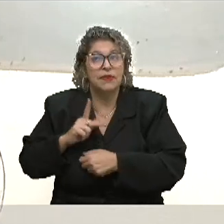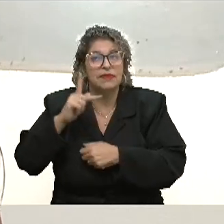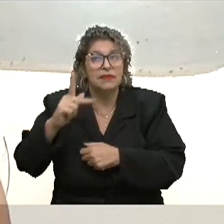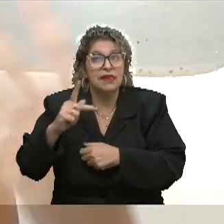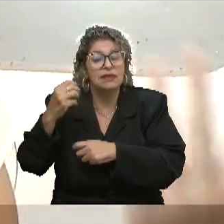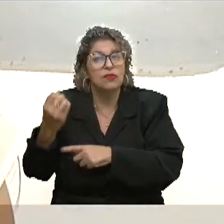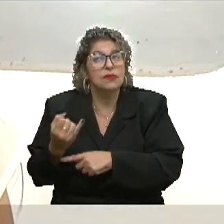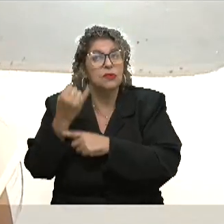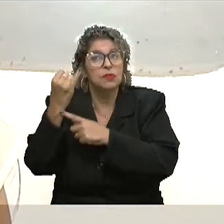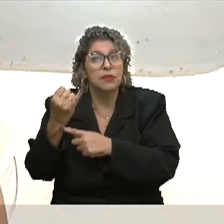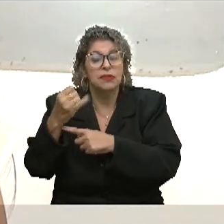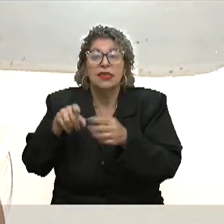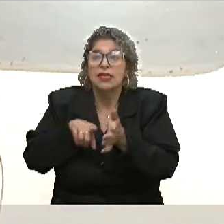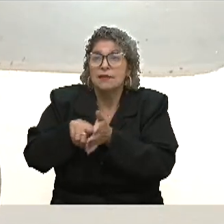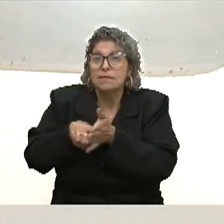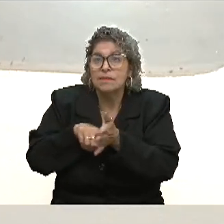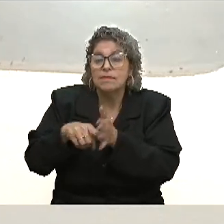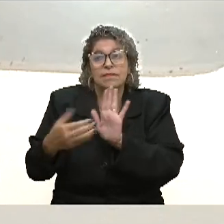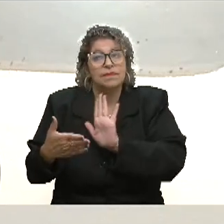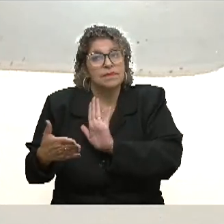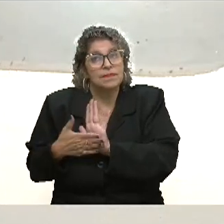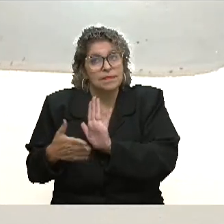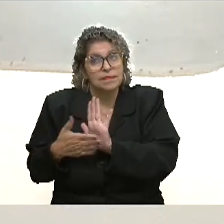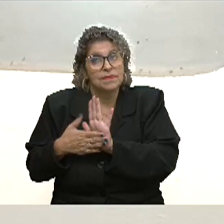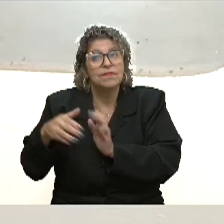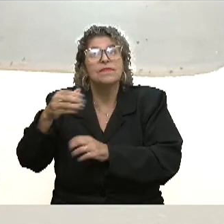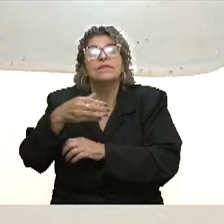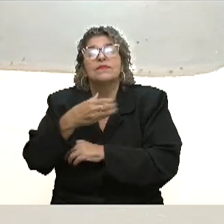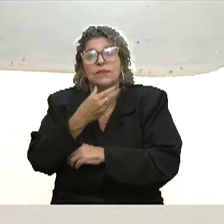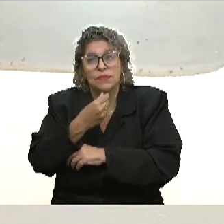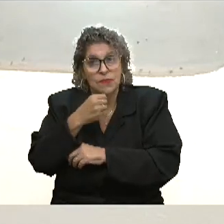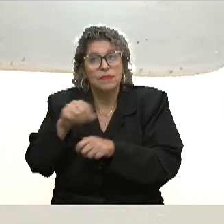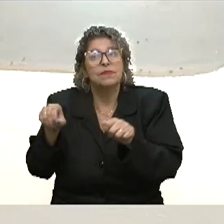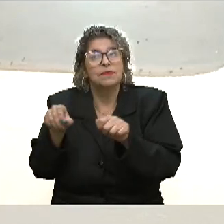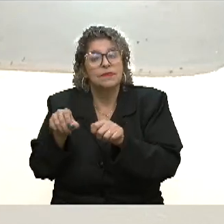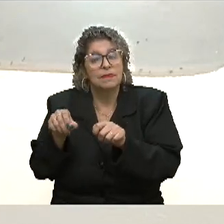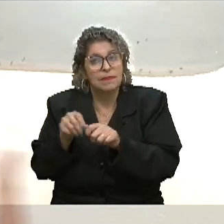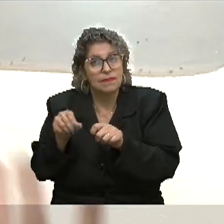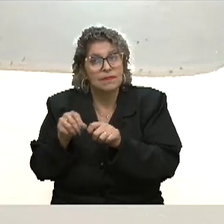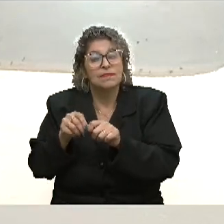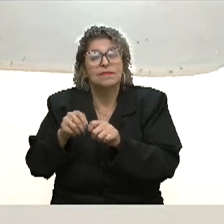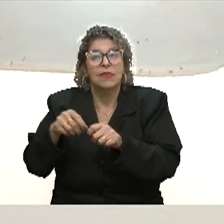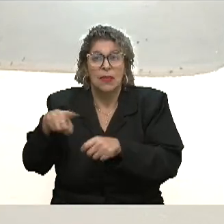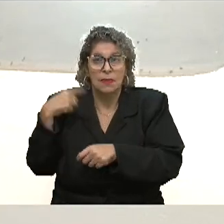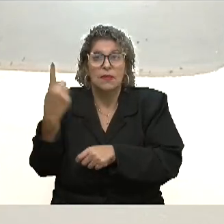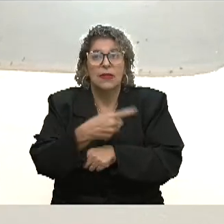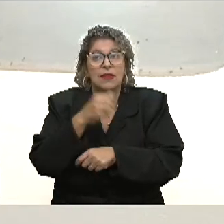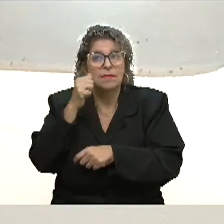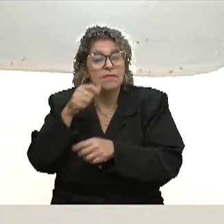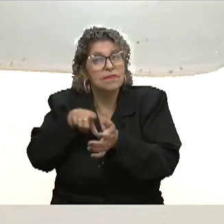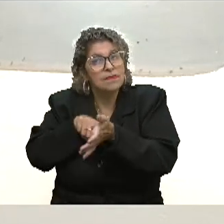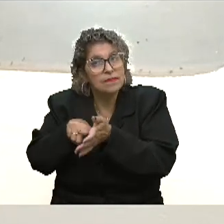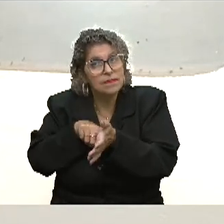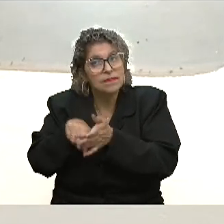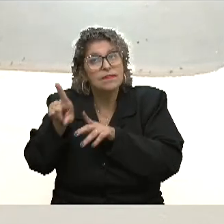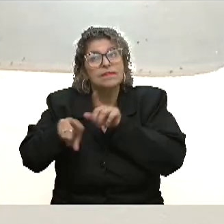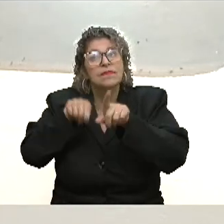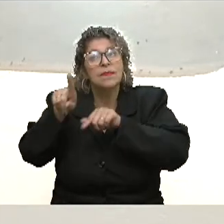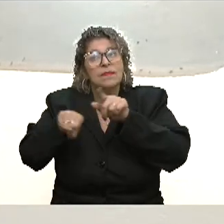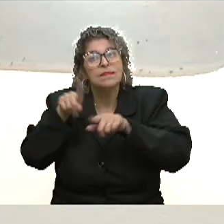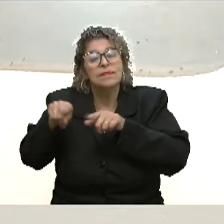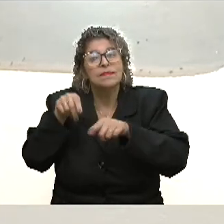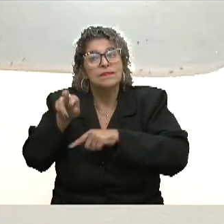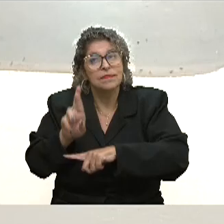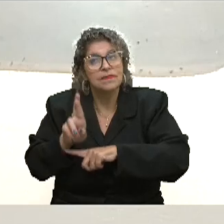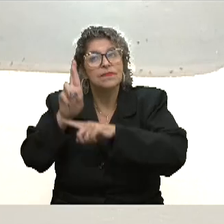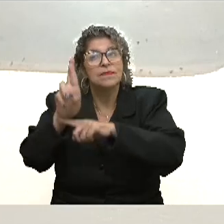também, além de analisar as propostas das mulheres, ver o que os homens também podem fazer por nós e, a partir de todas essas análises, escolher quem a gente quer